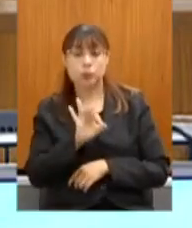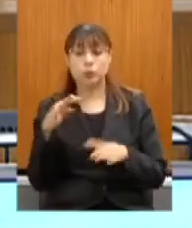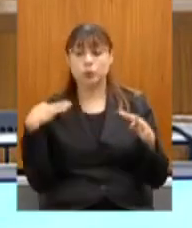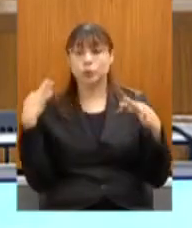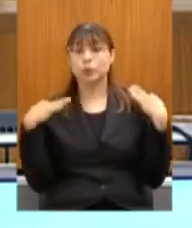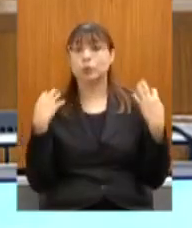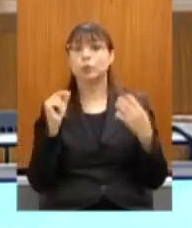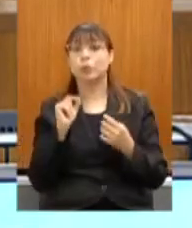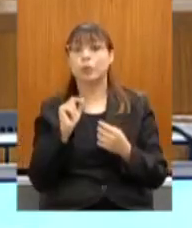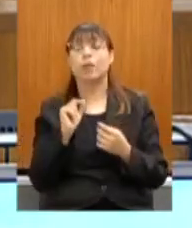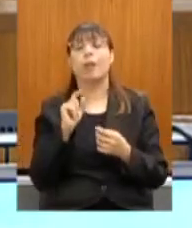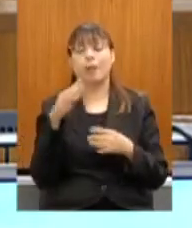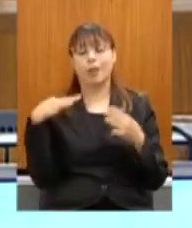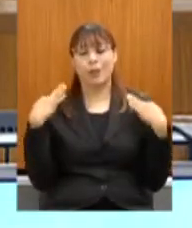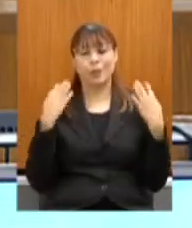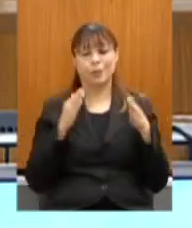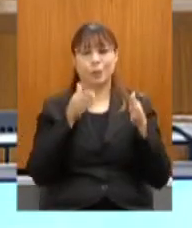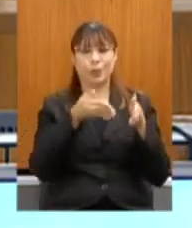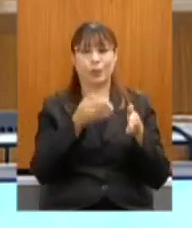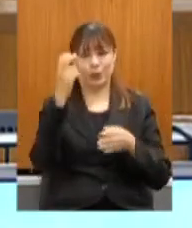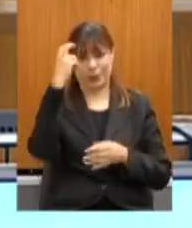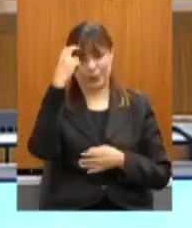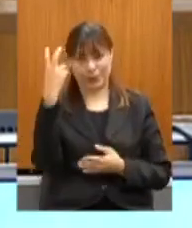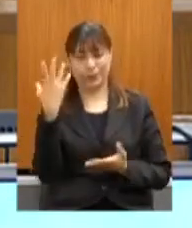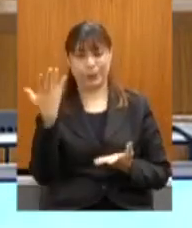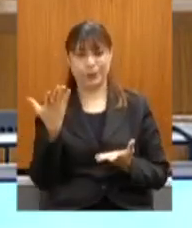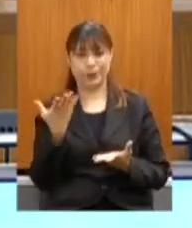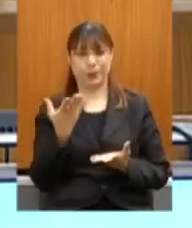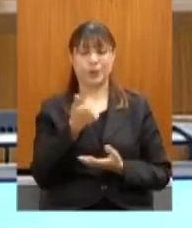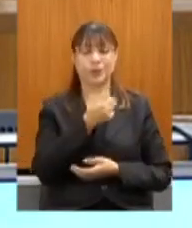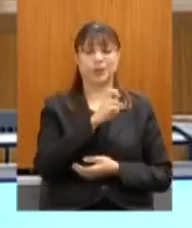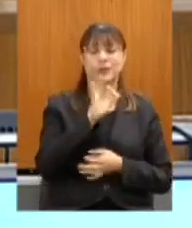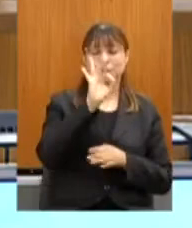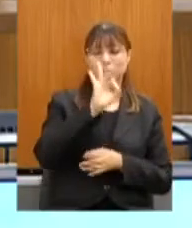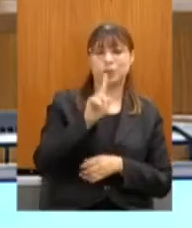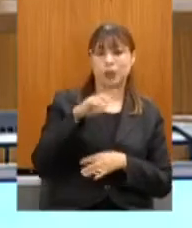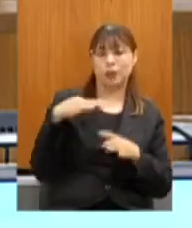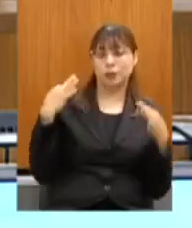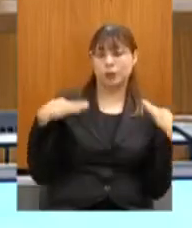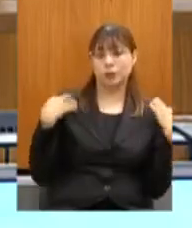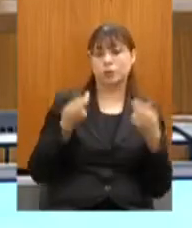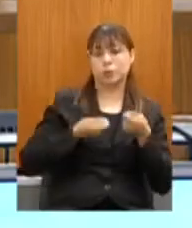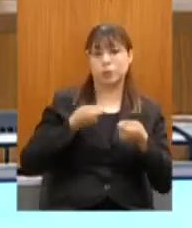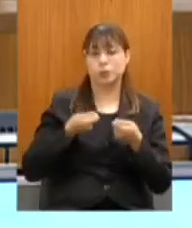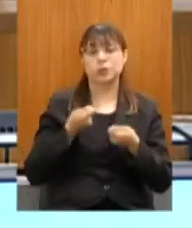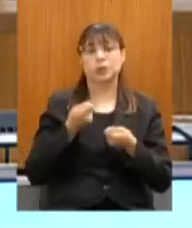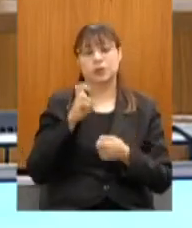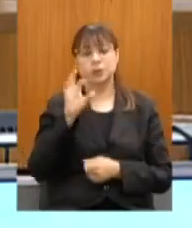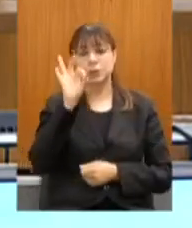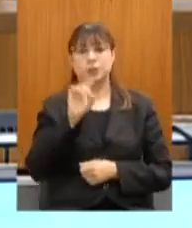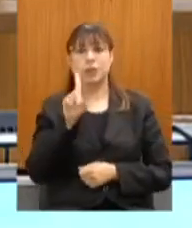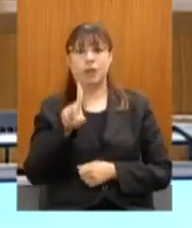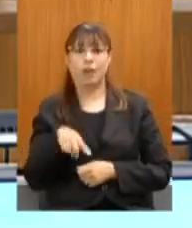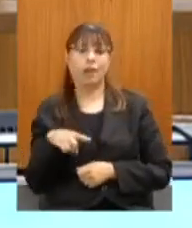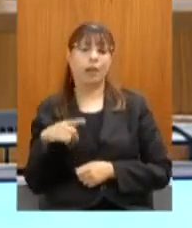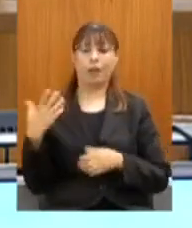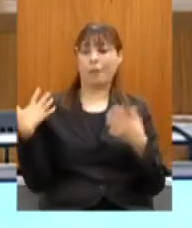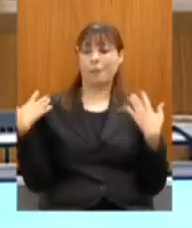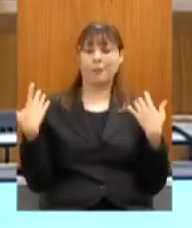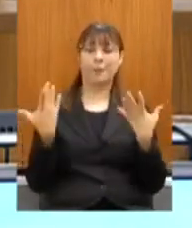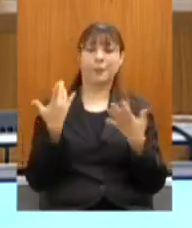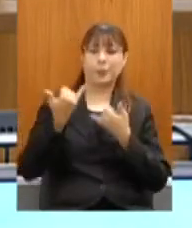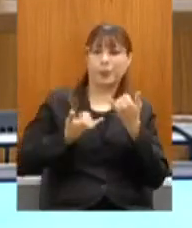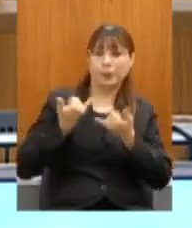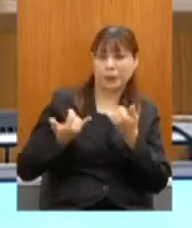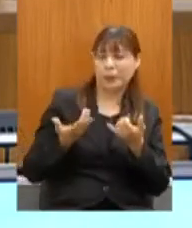turismo cultural, 15% turismo de negócios, 5% de aventura, e aí nós chegamos